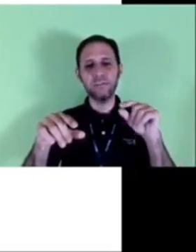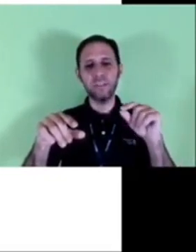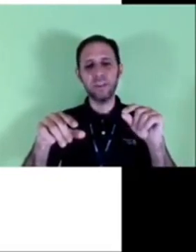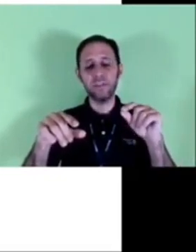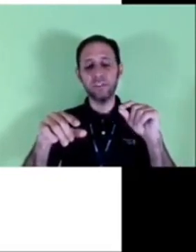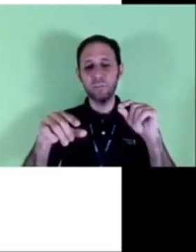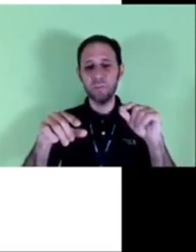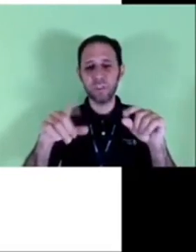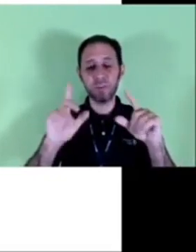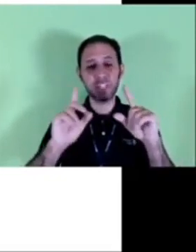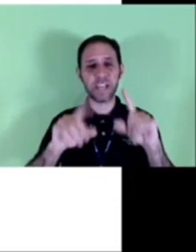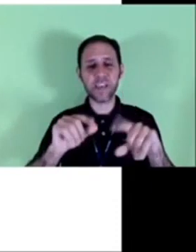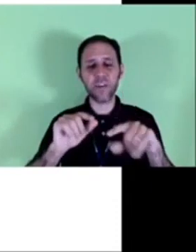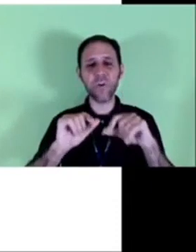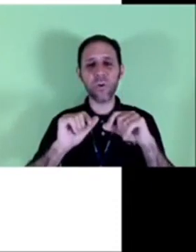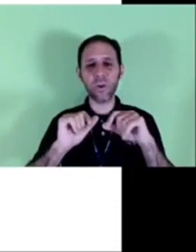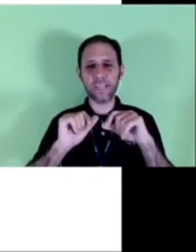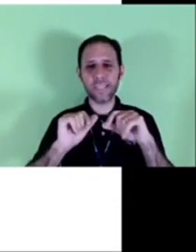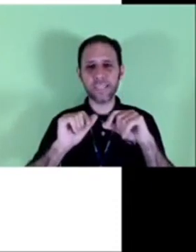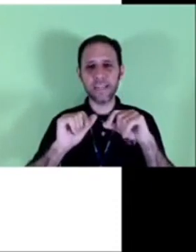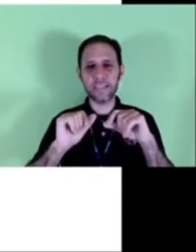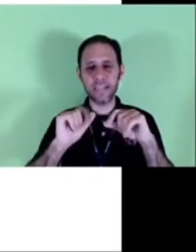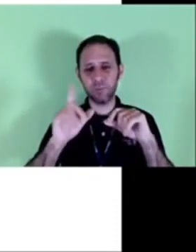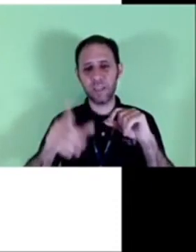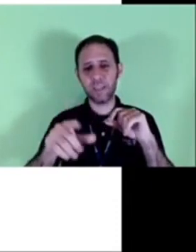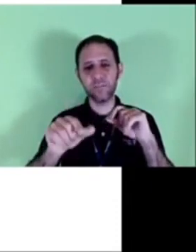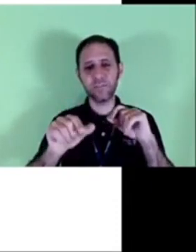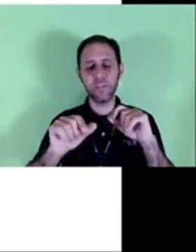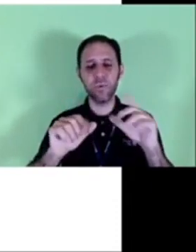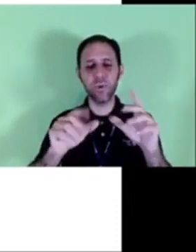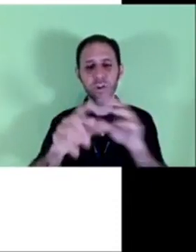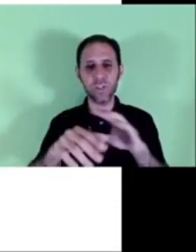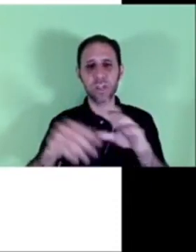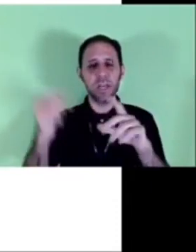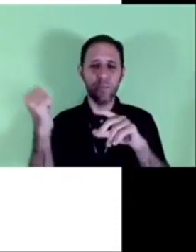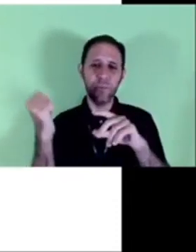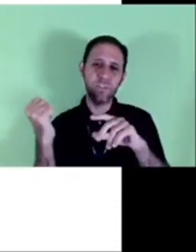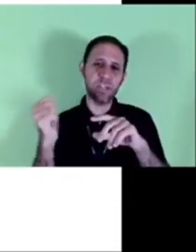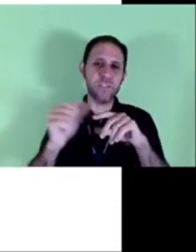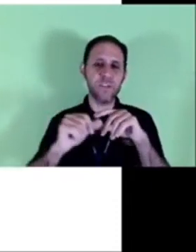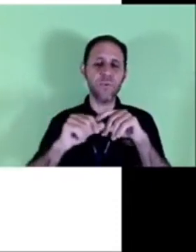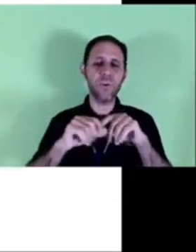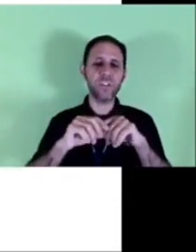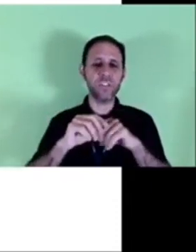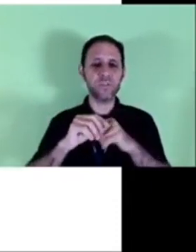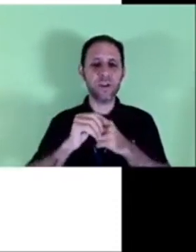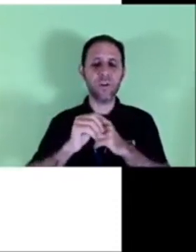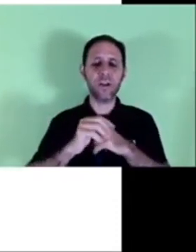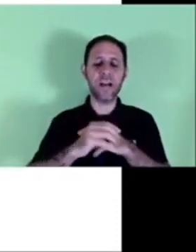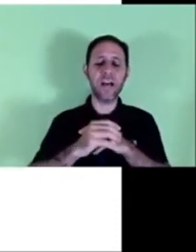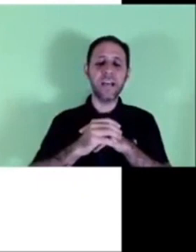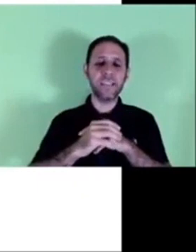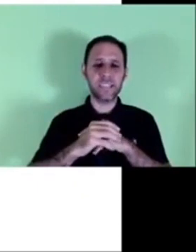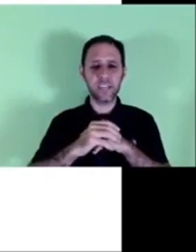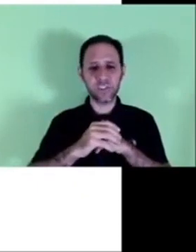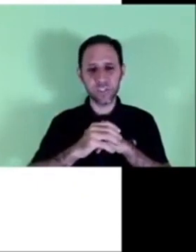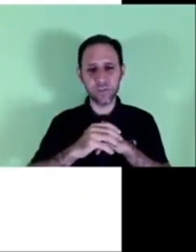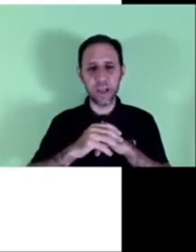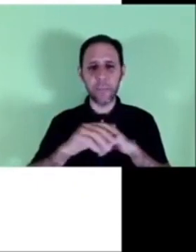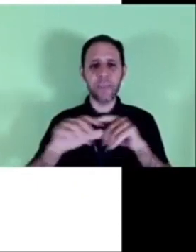maio de 2020 veja que aqui eu não coloquei centralizado porque aqui não está no Word depois da hora que estiver no Word a gente vai colocar